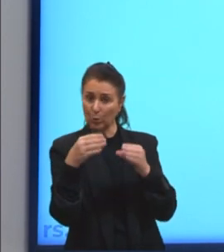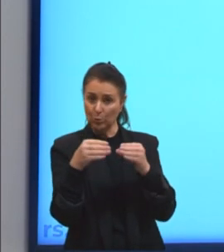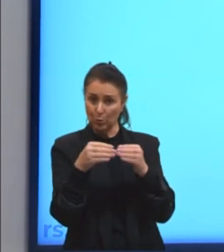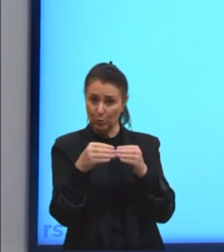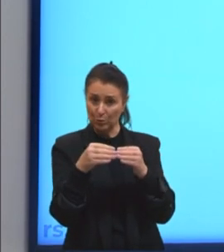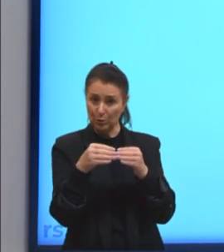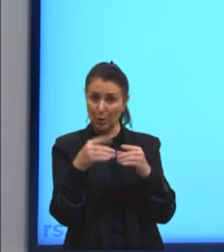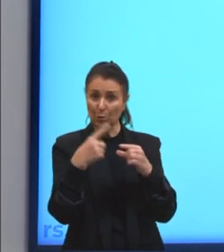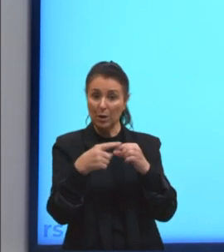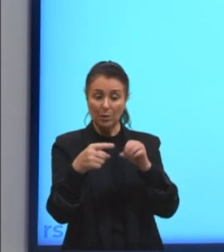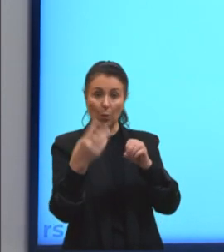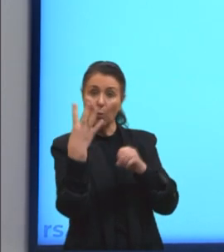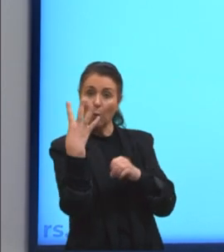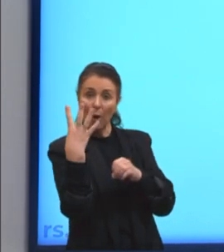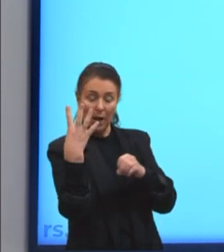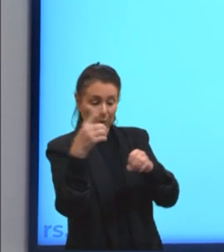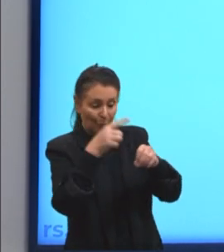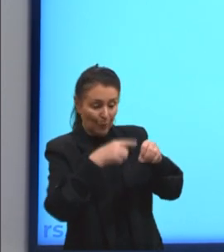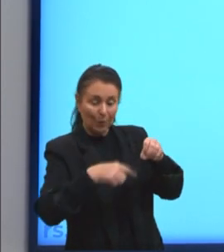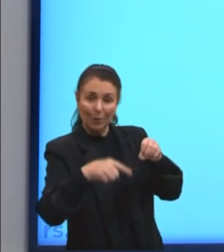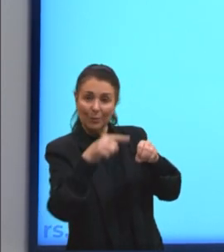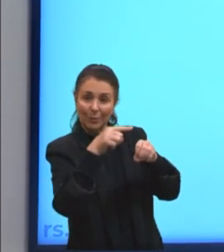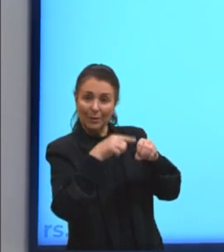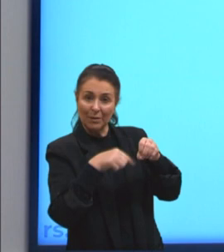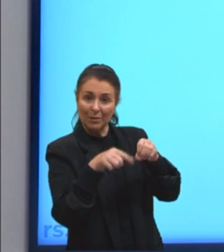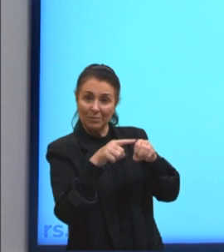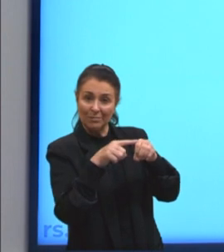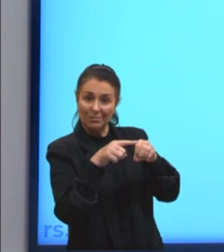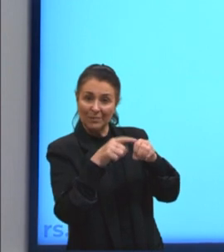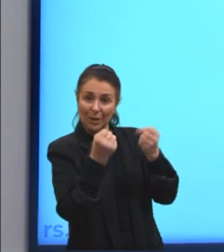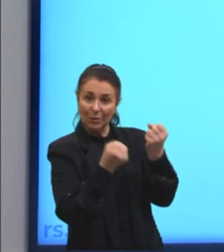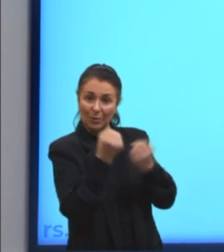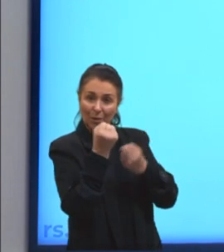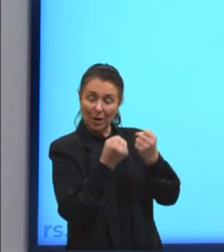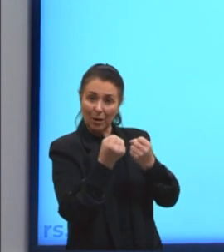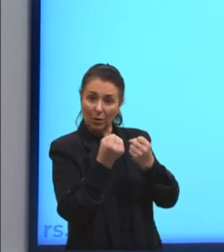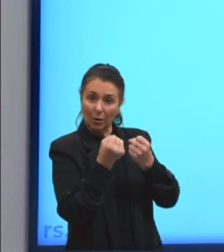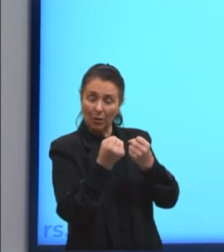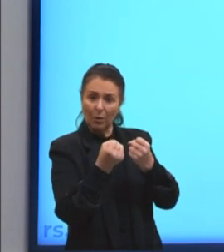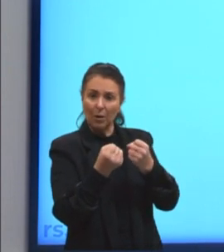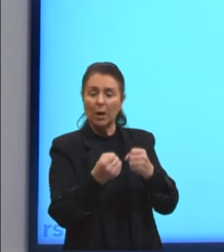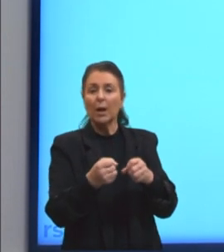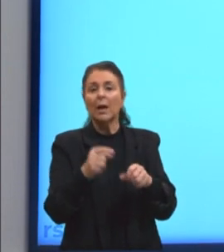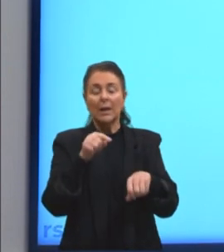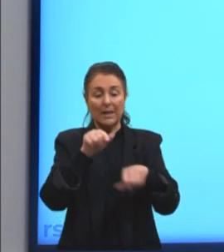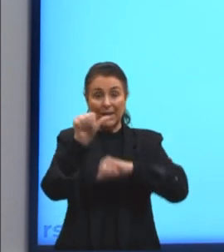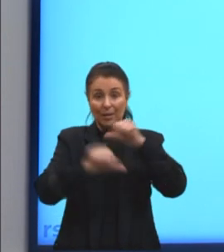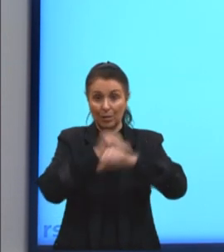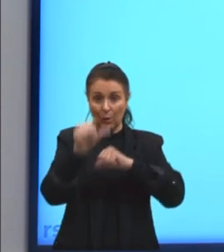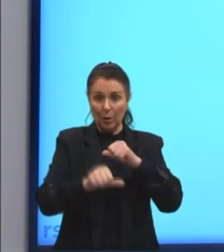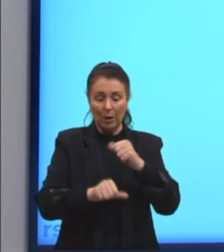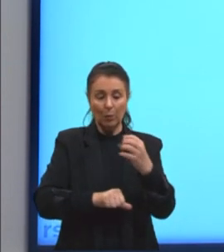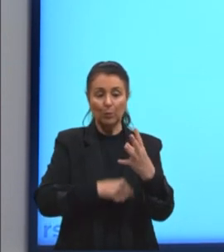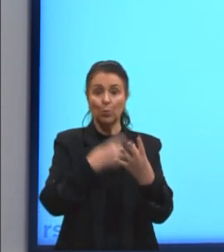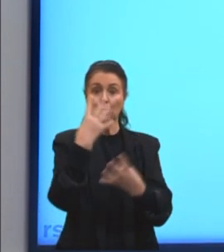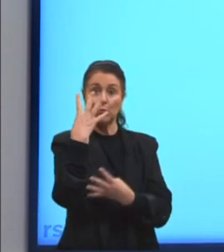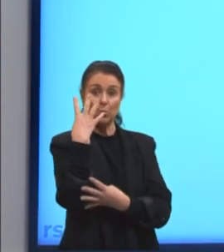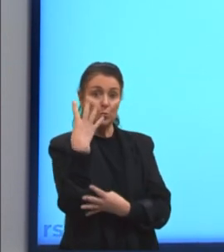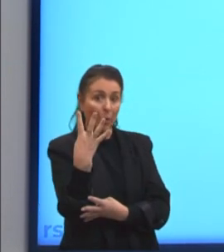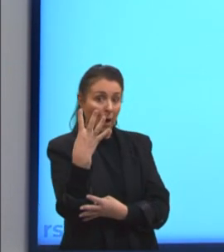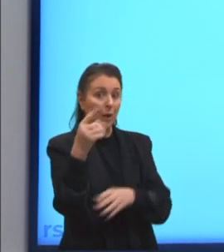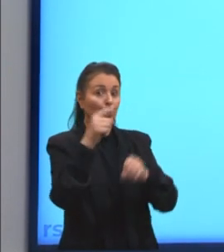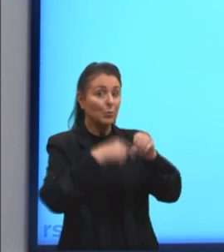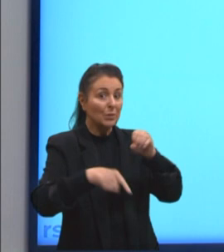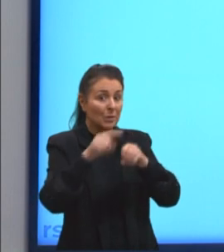são quatro pneus. E a troca só é feita quando os quatro pneus estão prontos. Então, se eu